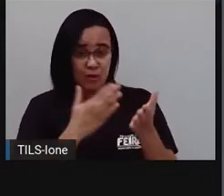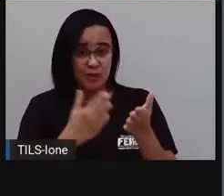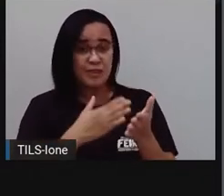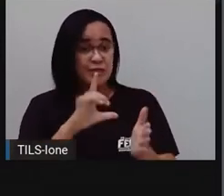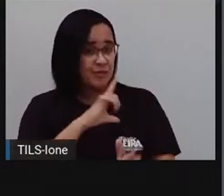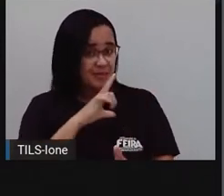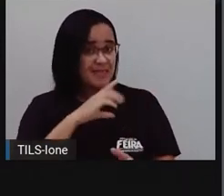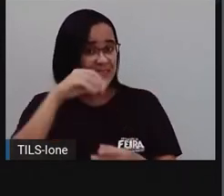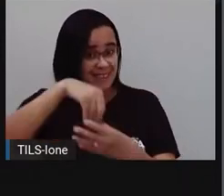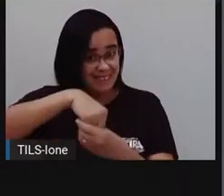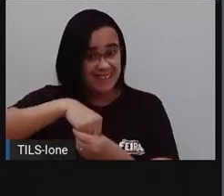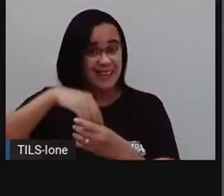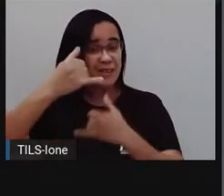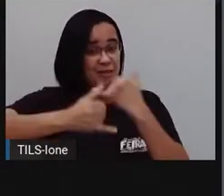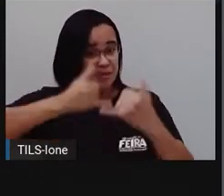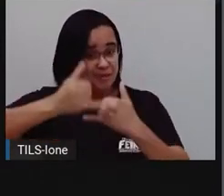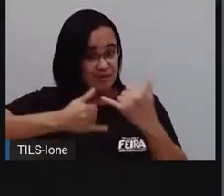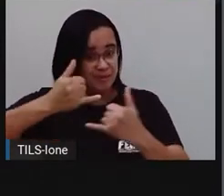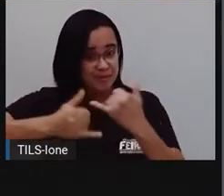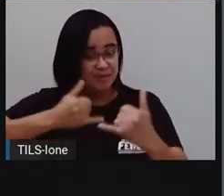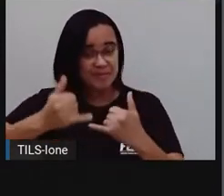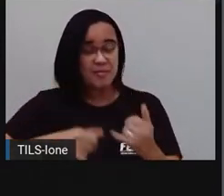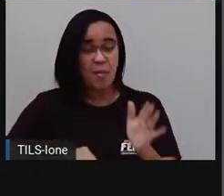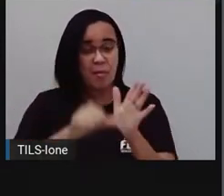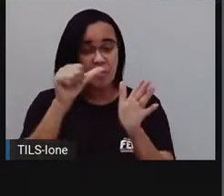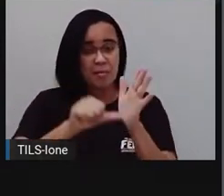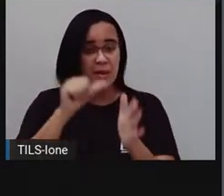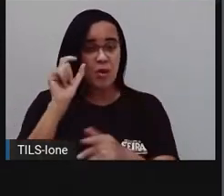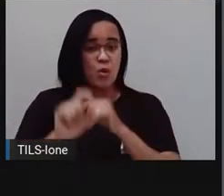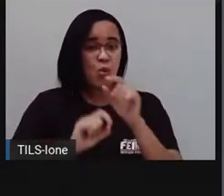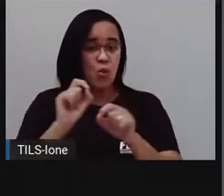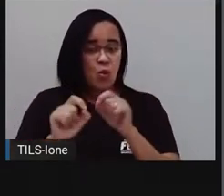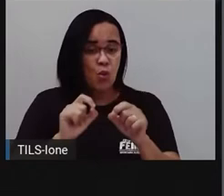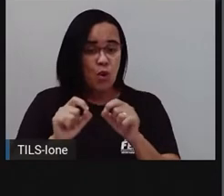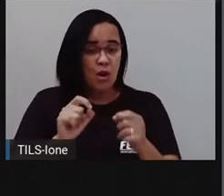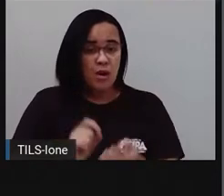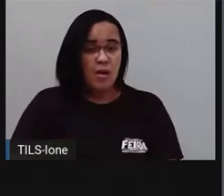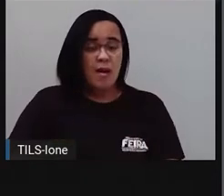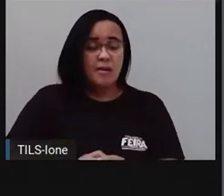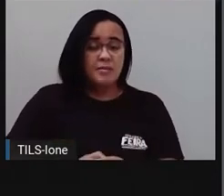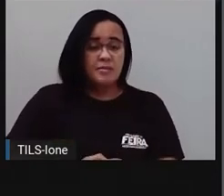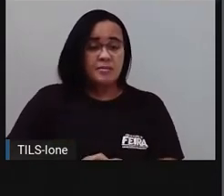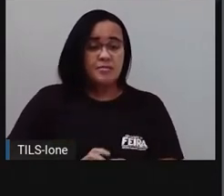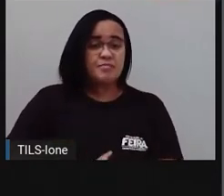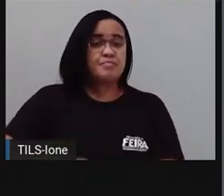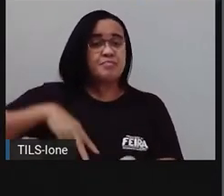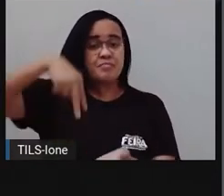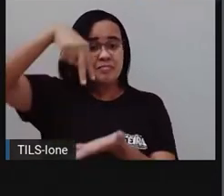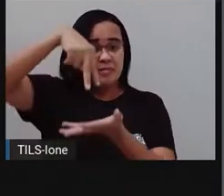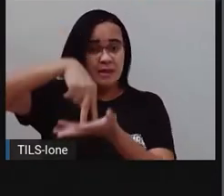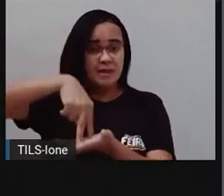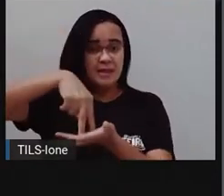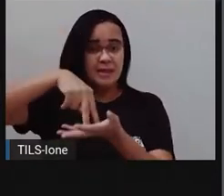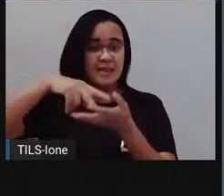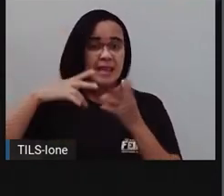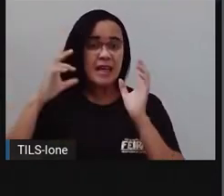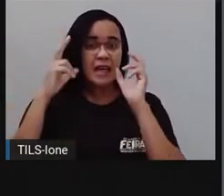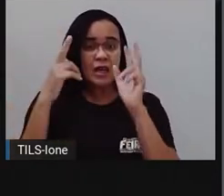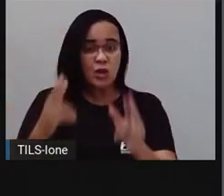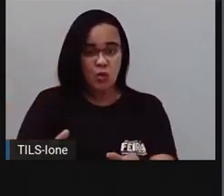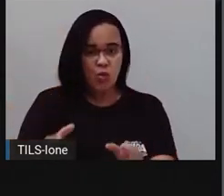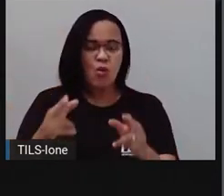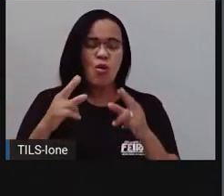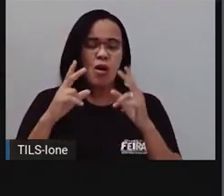certo? Então é a sua vez. Primeiro, salte e urre como uma onça.